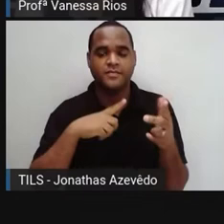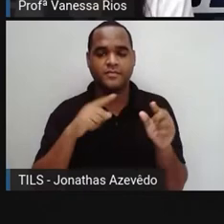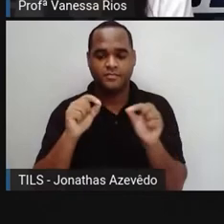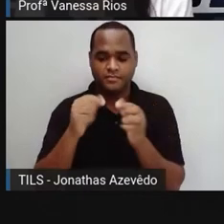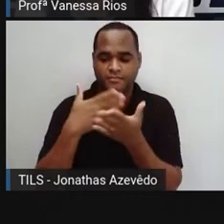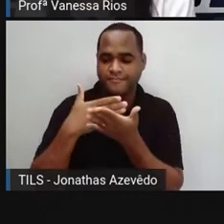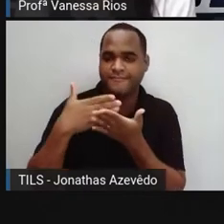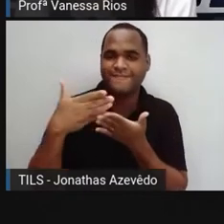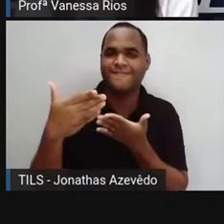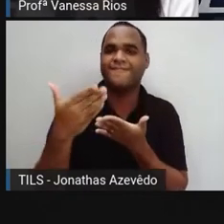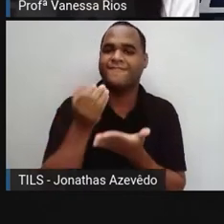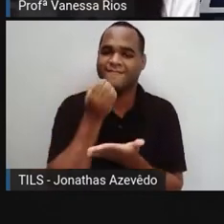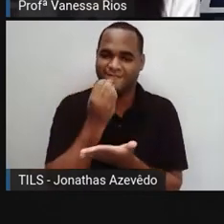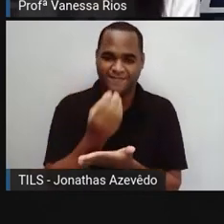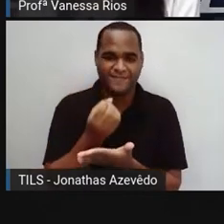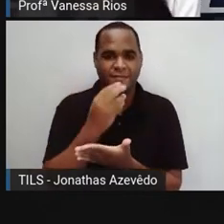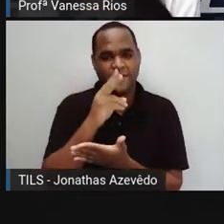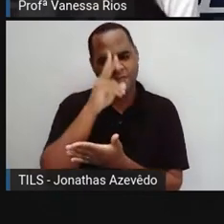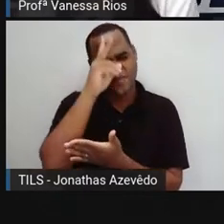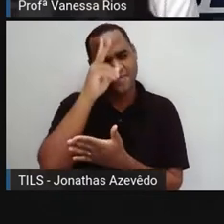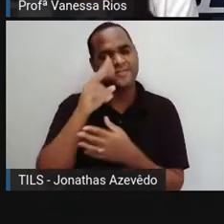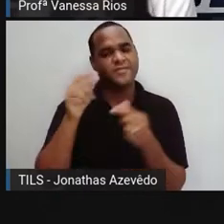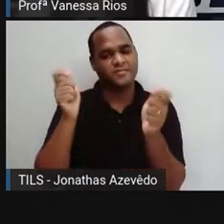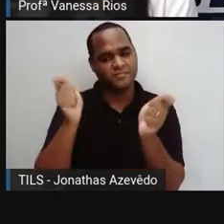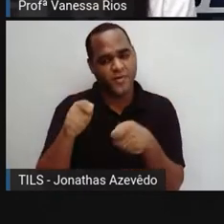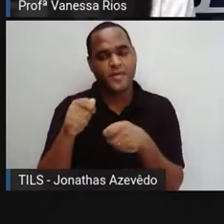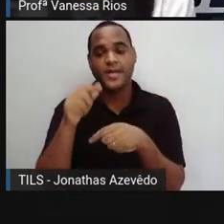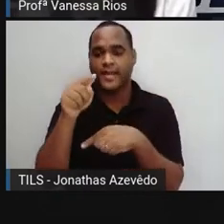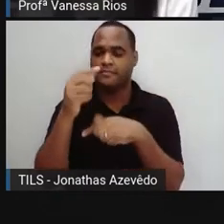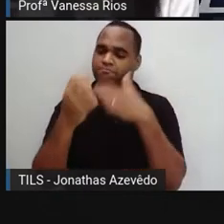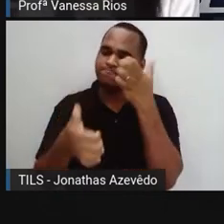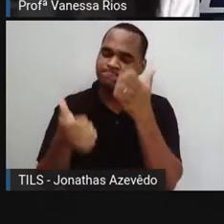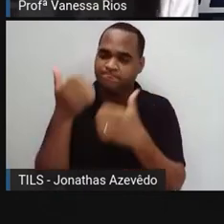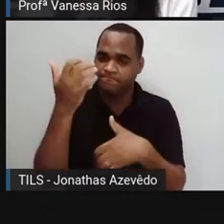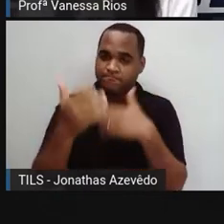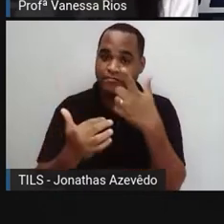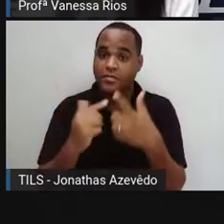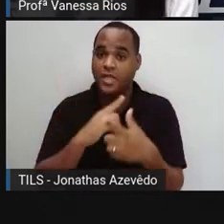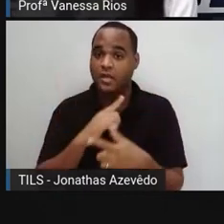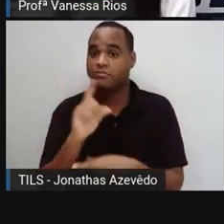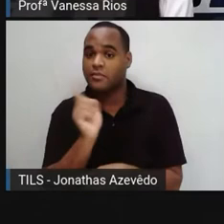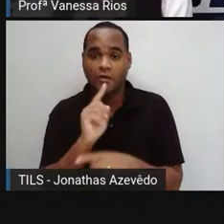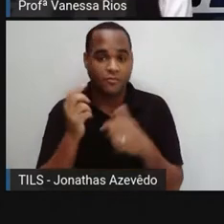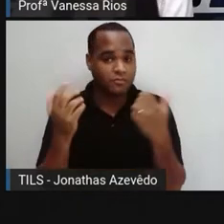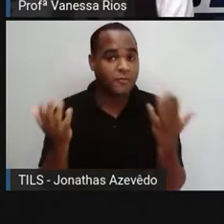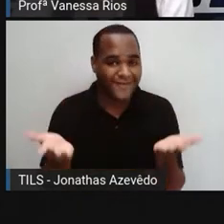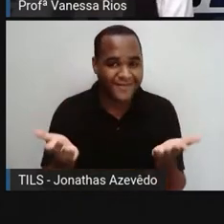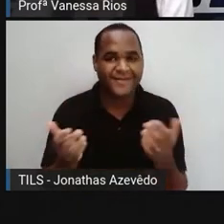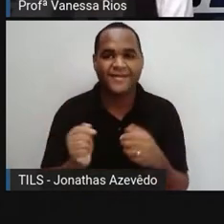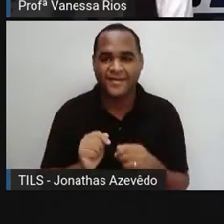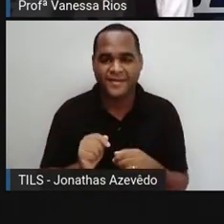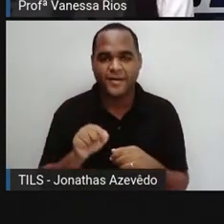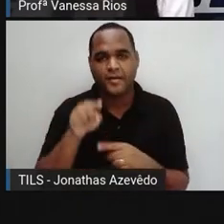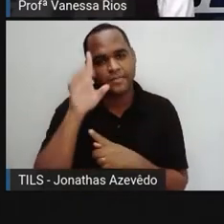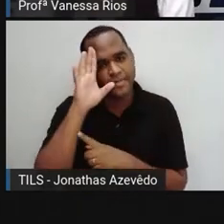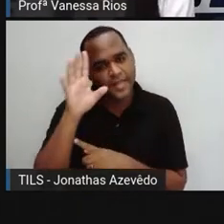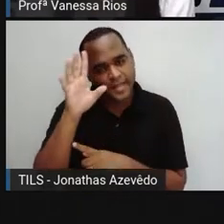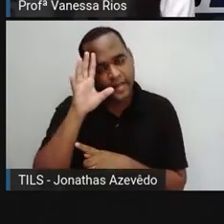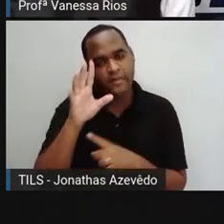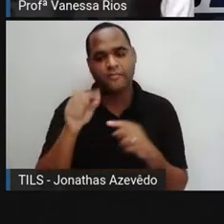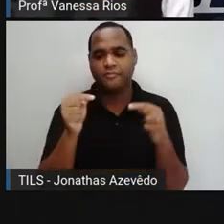disso, muita história ela pode estar contando ou não. Vamos pensando aí, né? Formando,